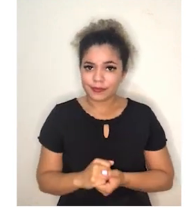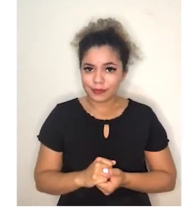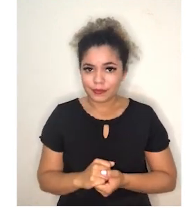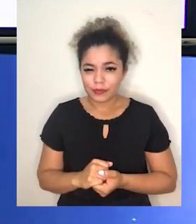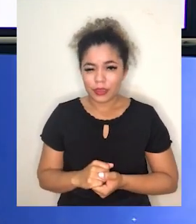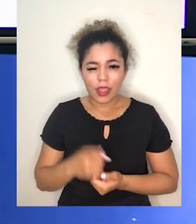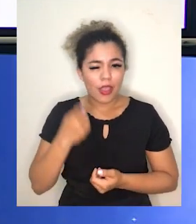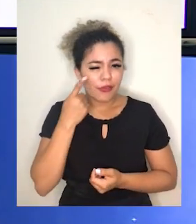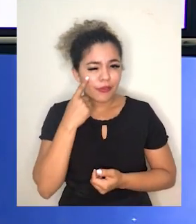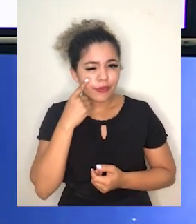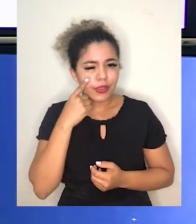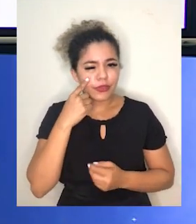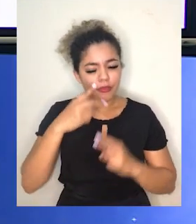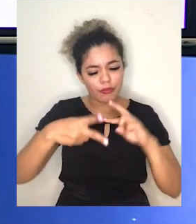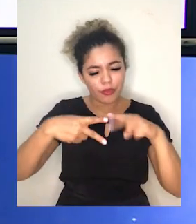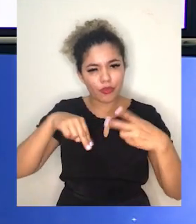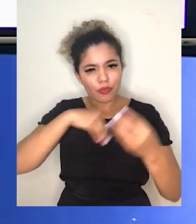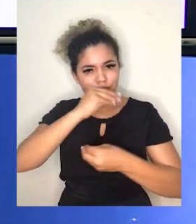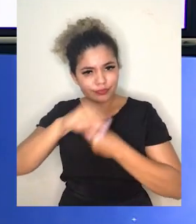Olhem o cruzamento.